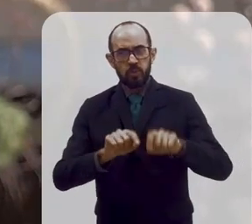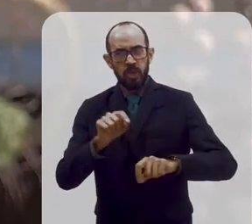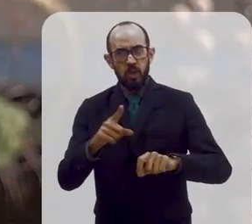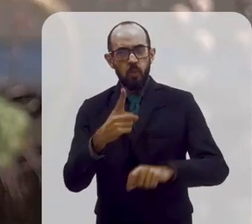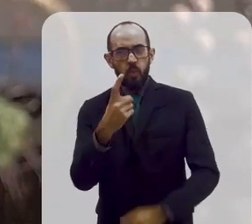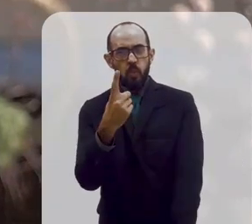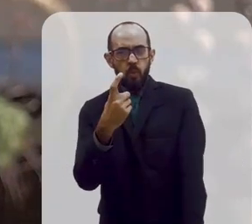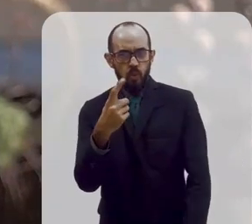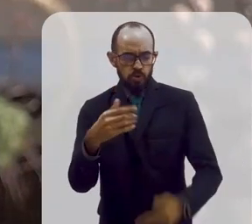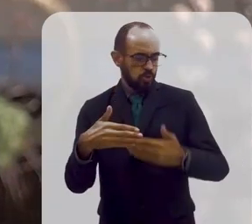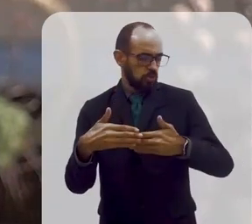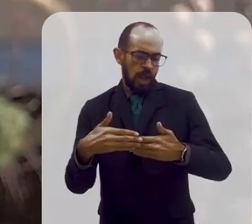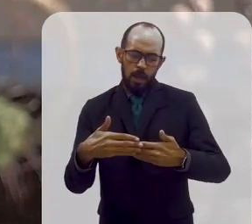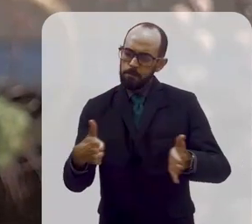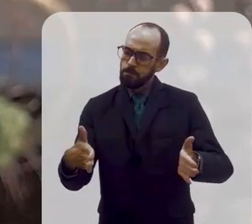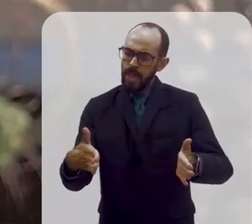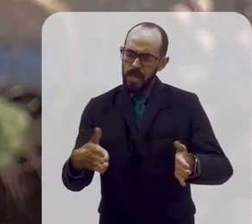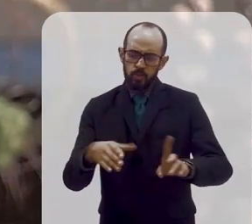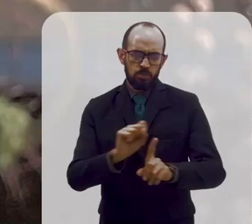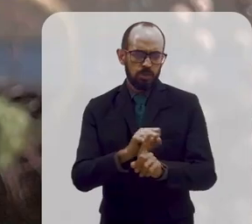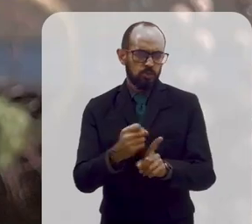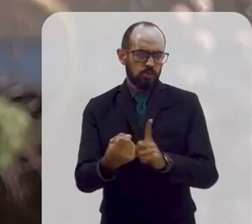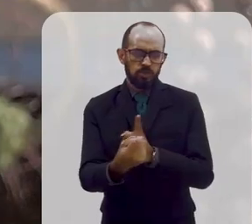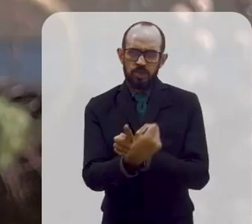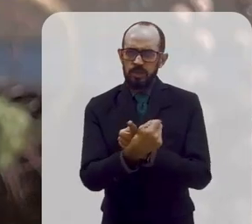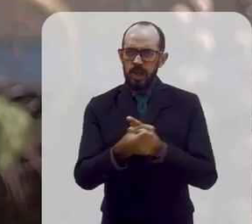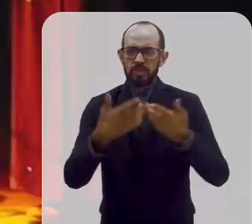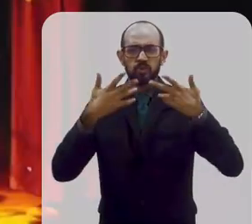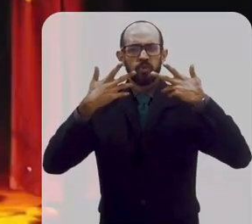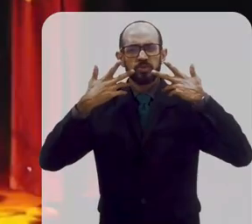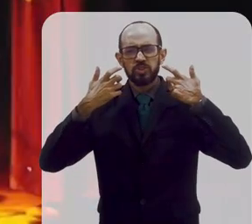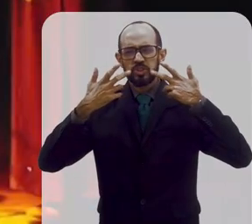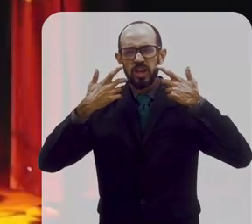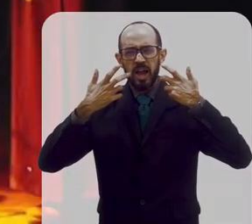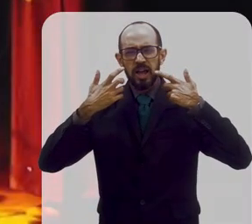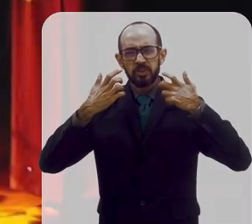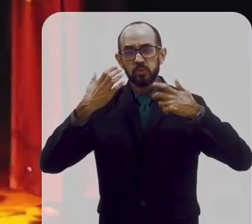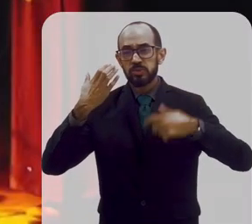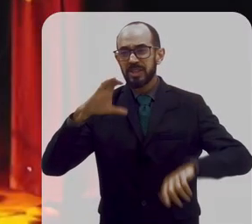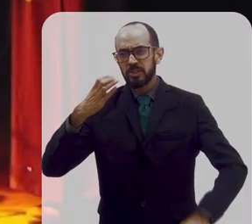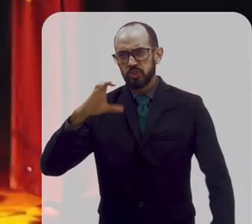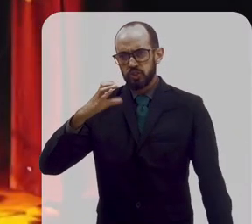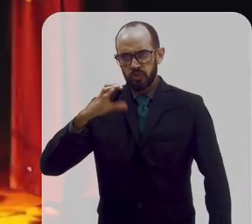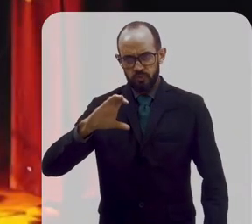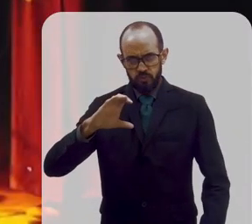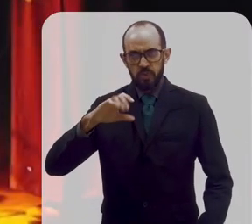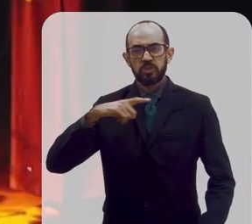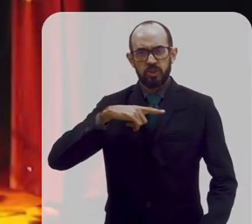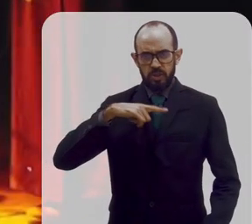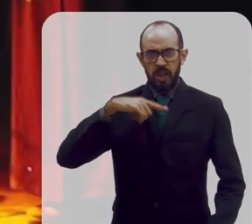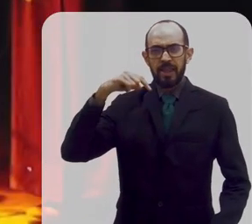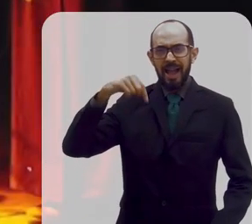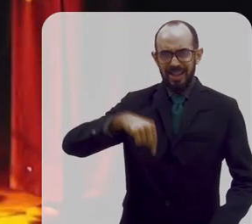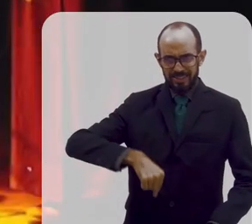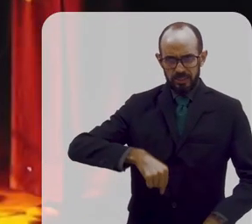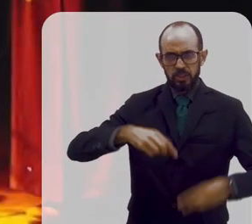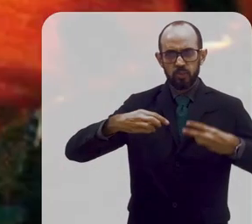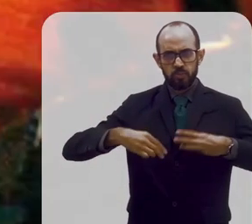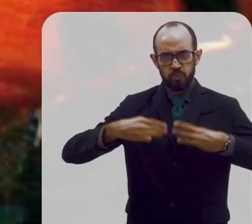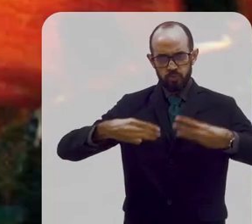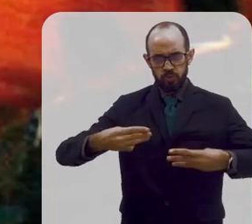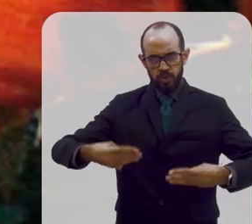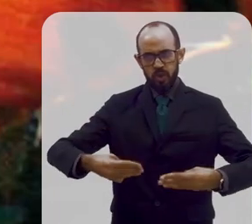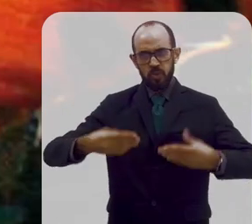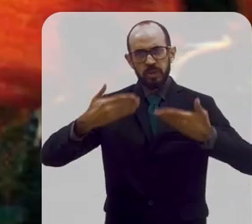um único com portas abertas de maneira ininterrupta fazendo peças de teatro científico. Nós temos um teatro aqui no museu, e